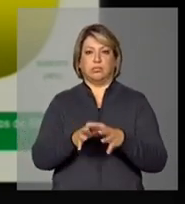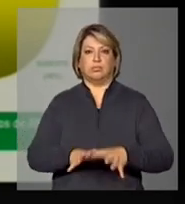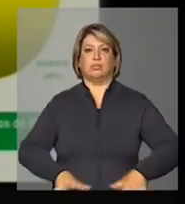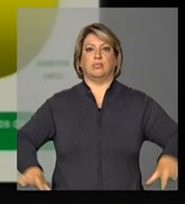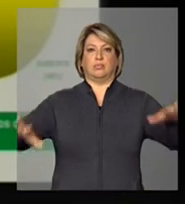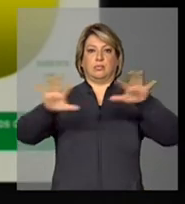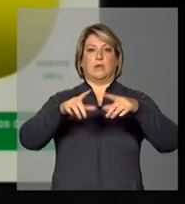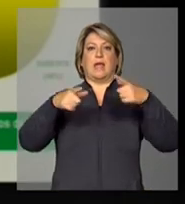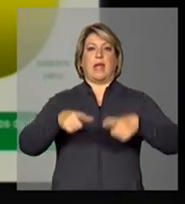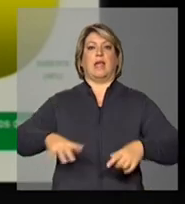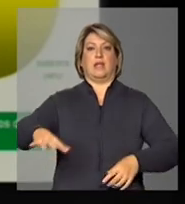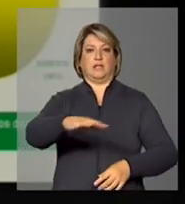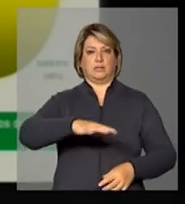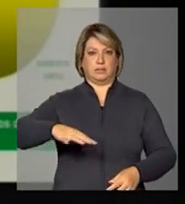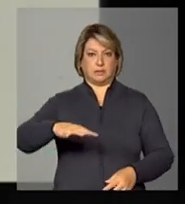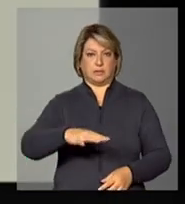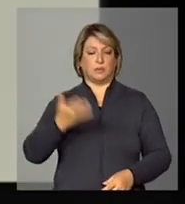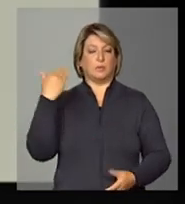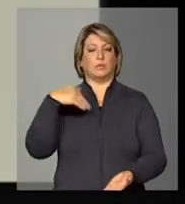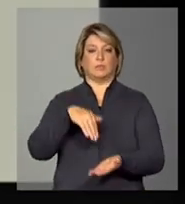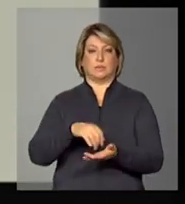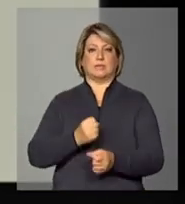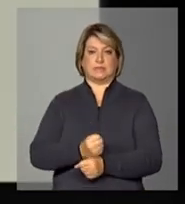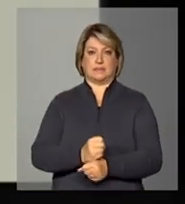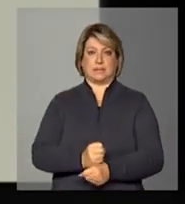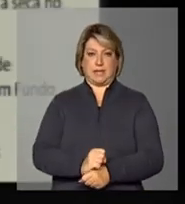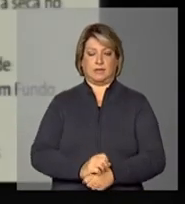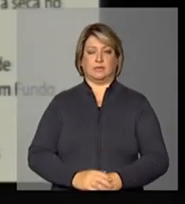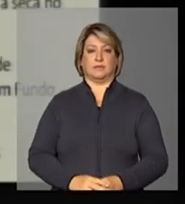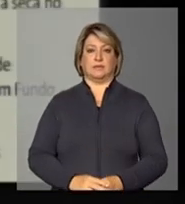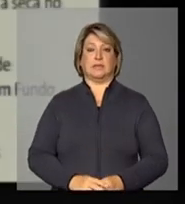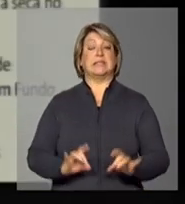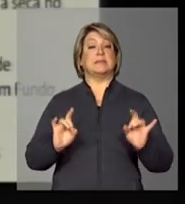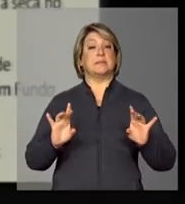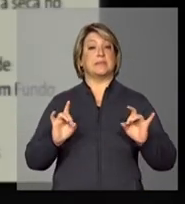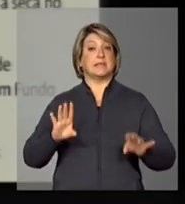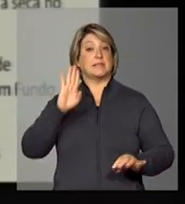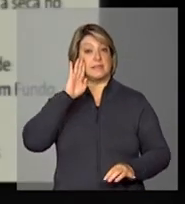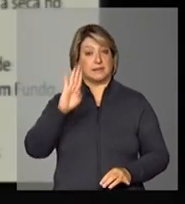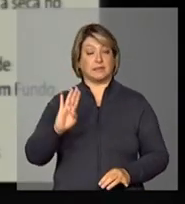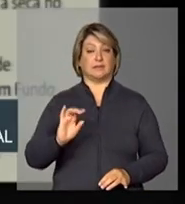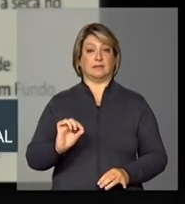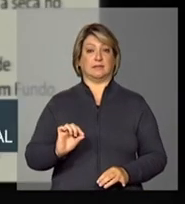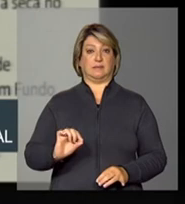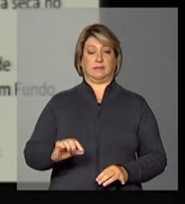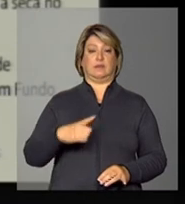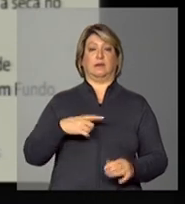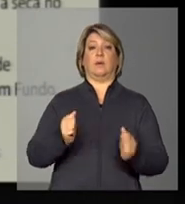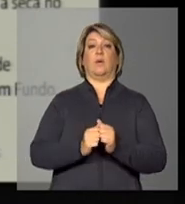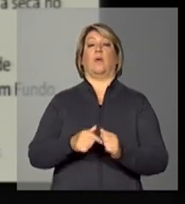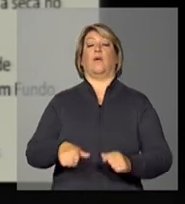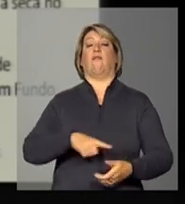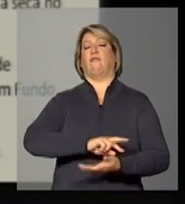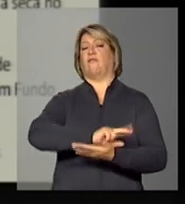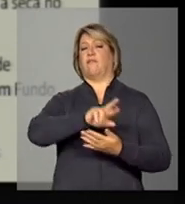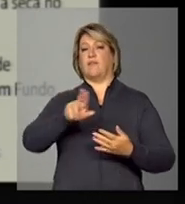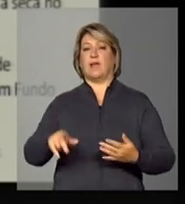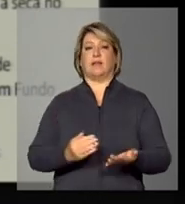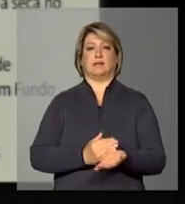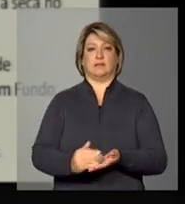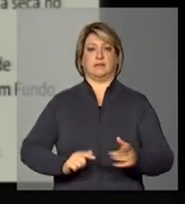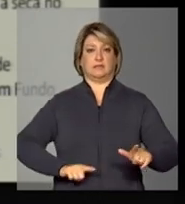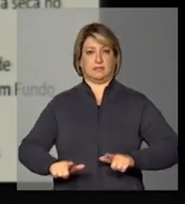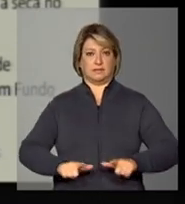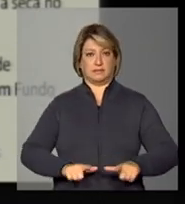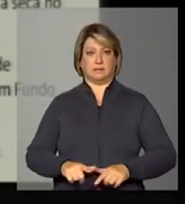nos últimos anos especialmente através de várias iniciativas